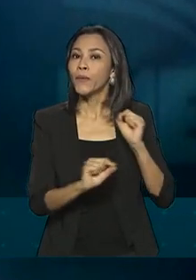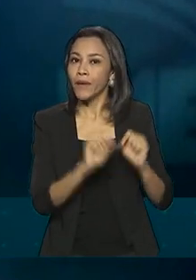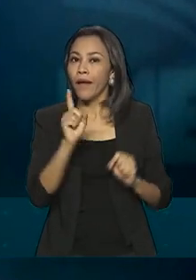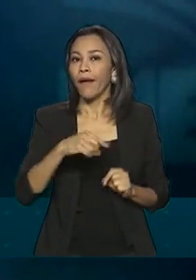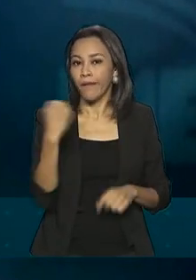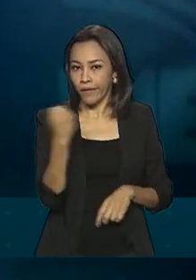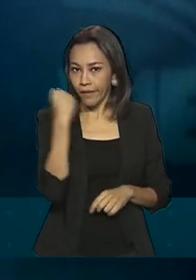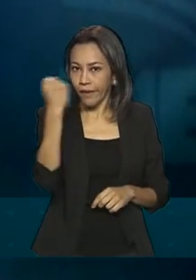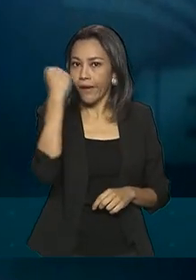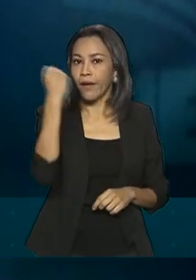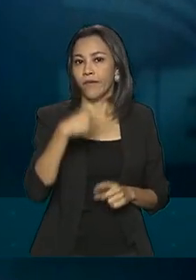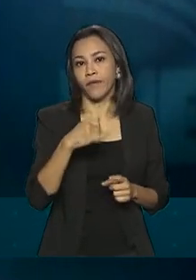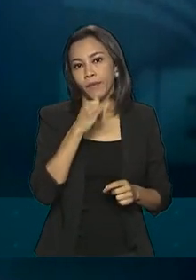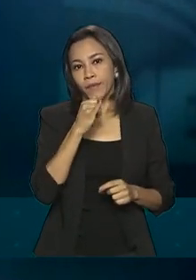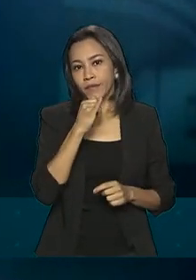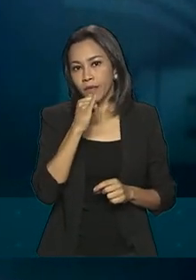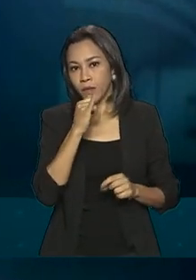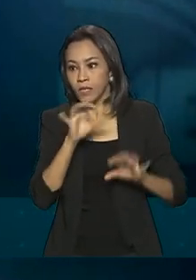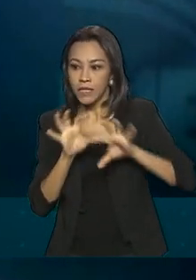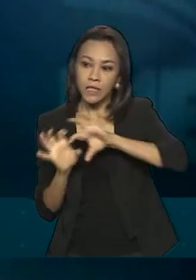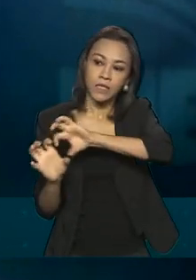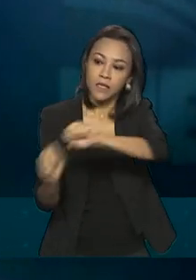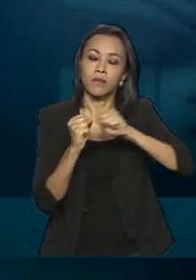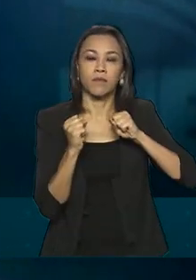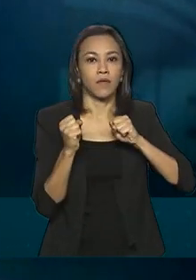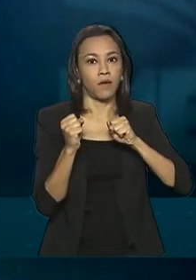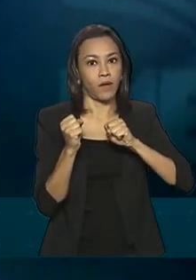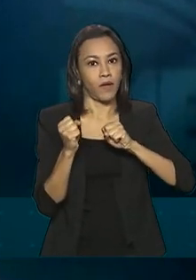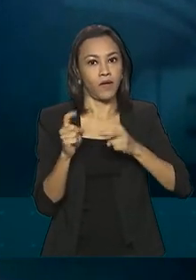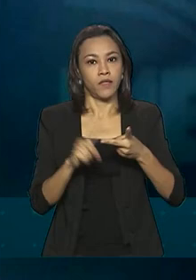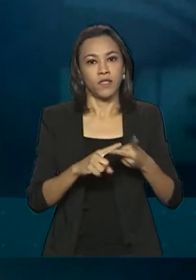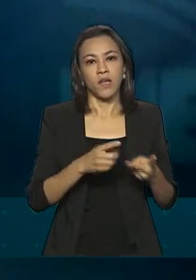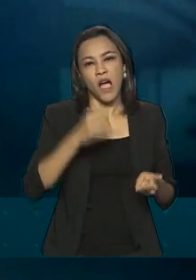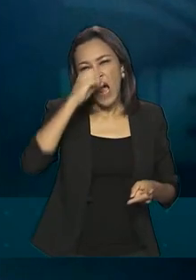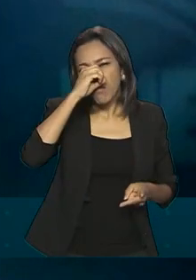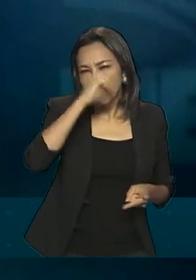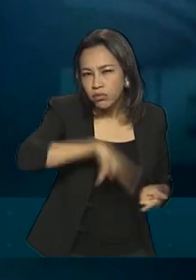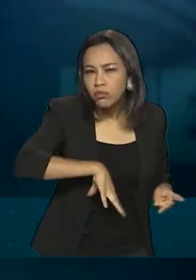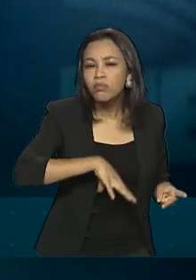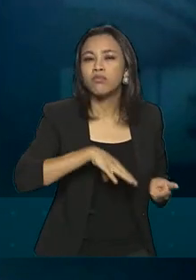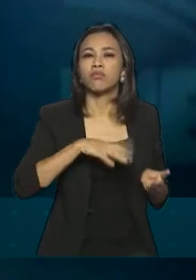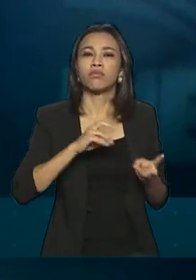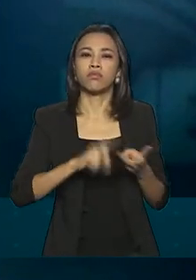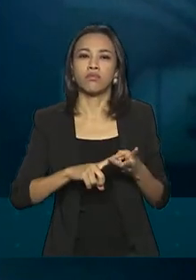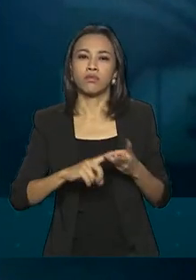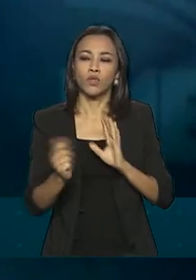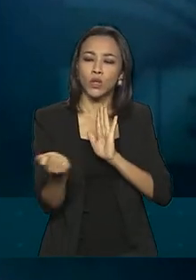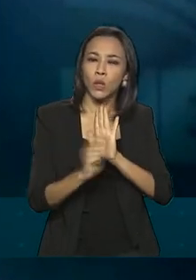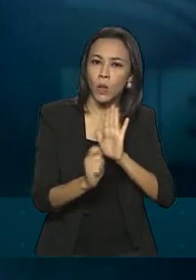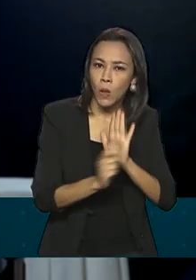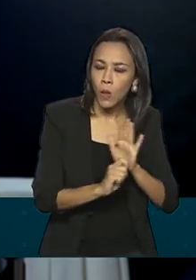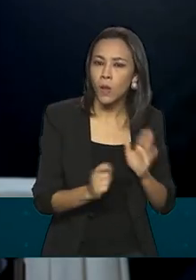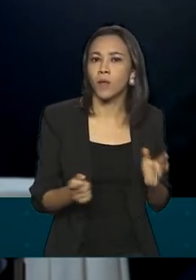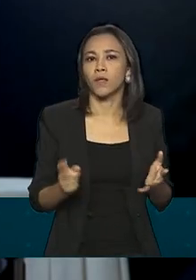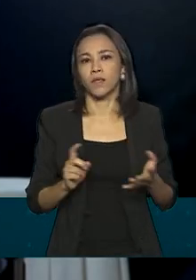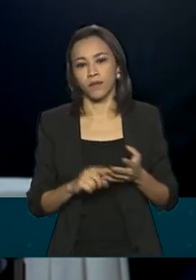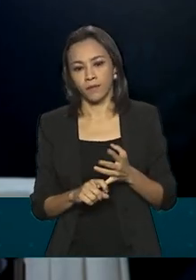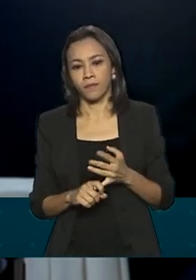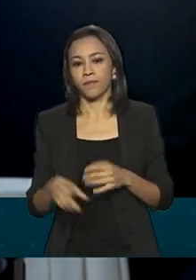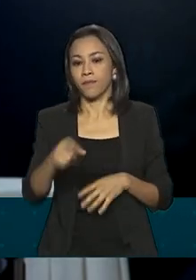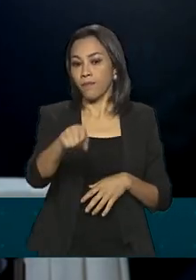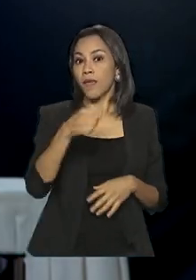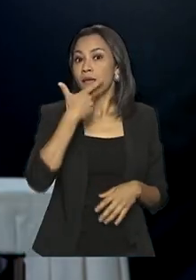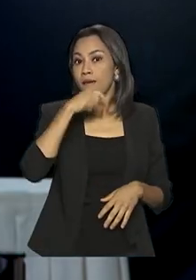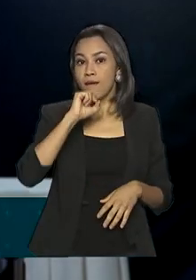graves, como sequestro e cárcere privado, abuso de incapaz, tráfico de drogas. Quem não